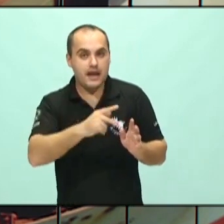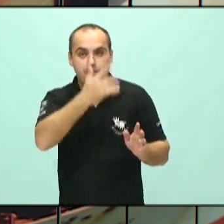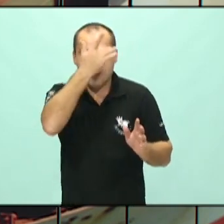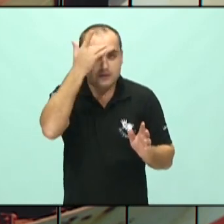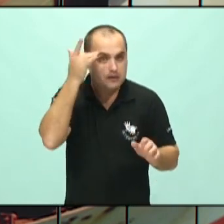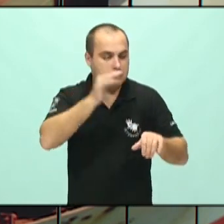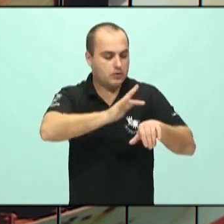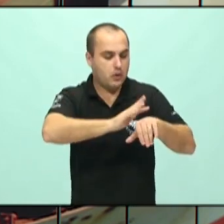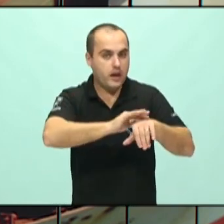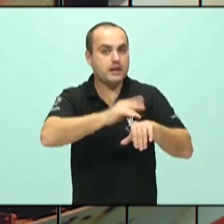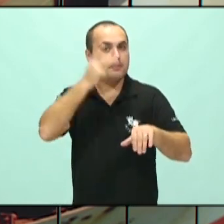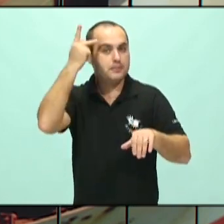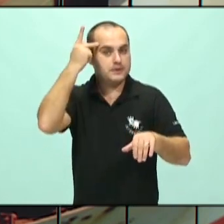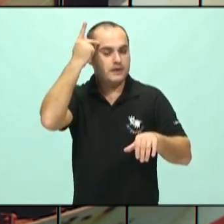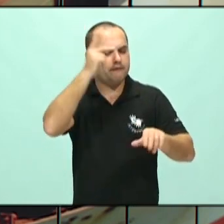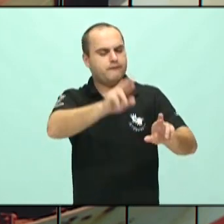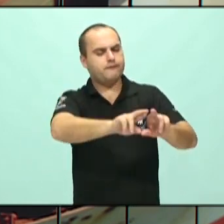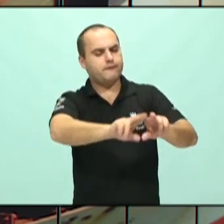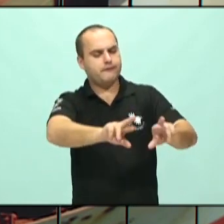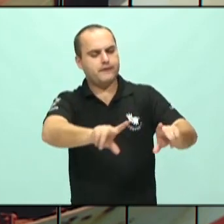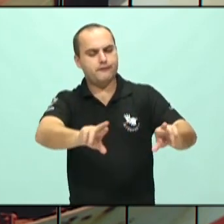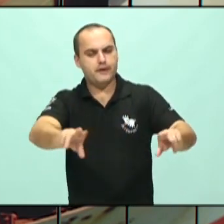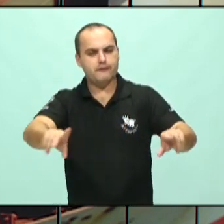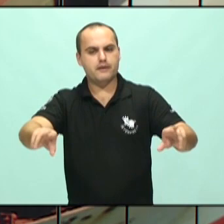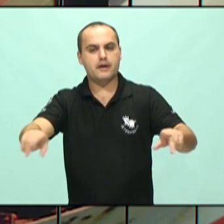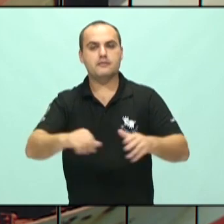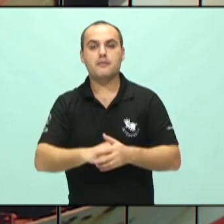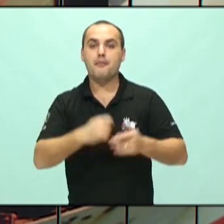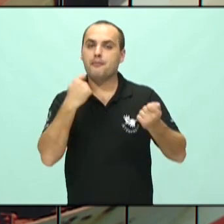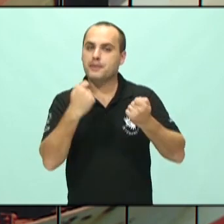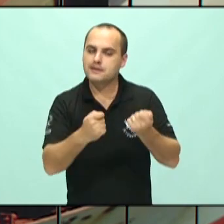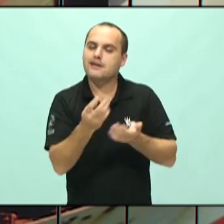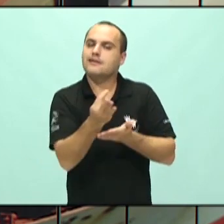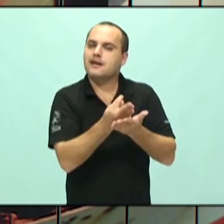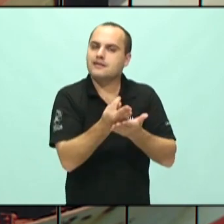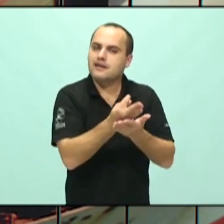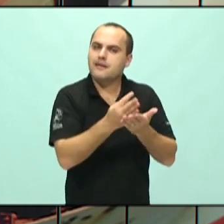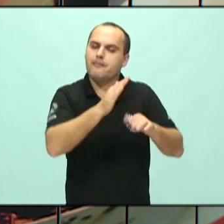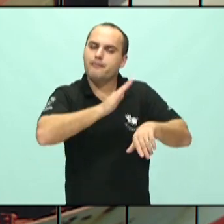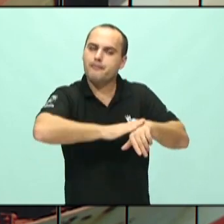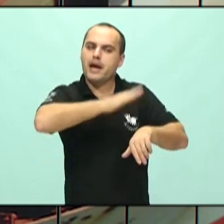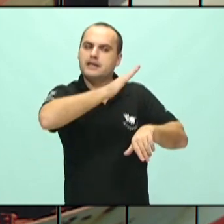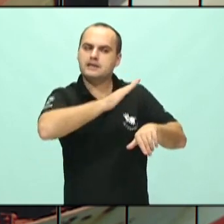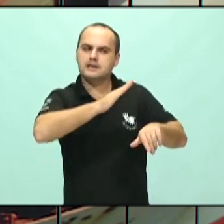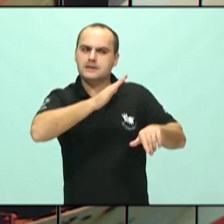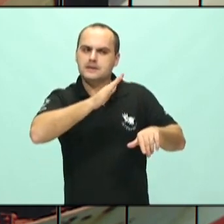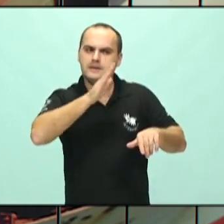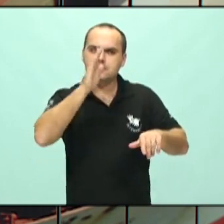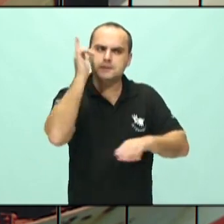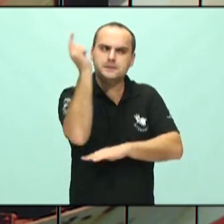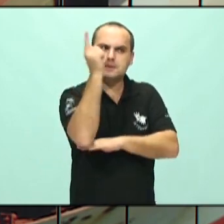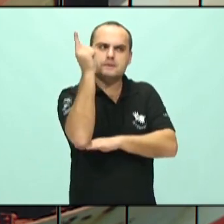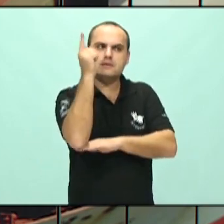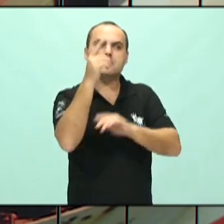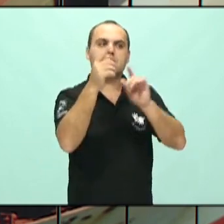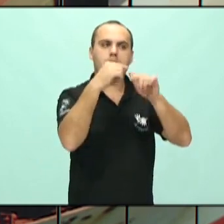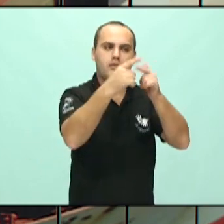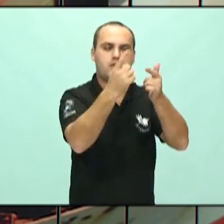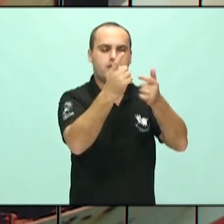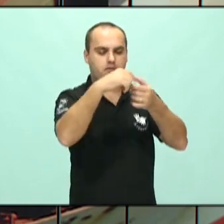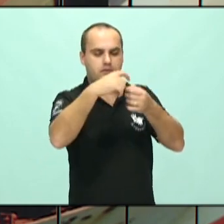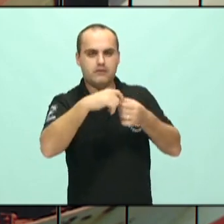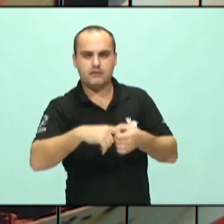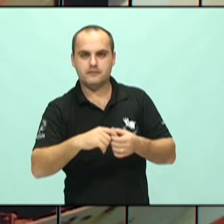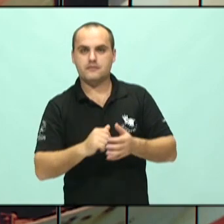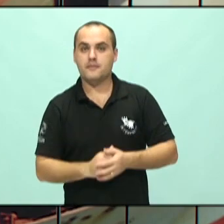psiquiátricas. E a gente tem que tratar aquilo que está mais em cima e depois a gente vai aprofundando nesse tratamento. Porém, a depressão, ele é